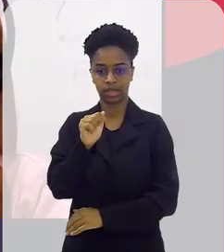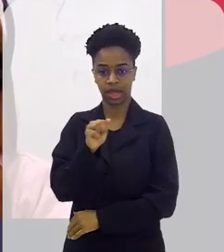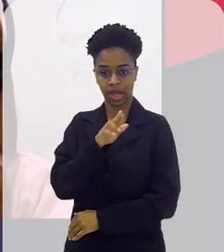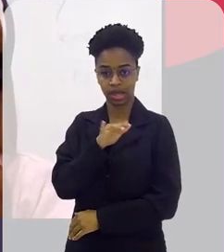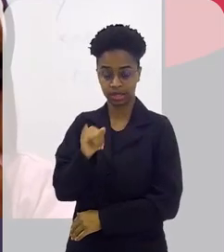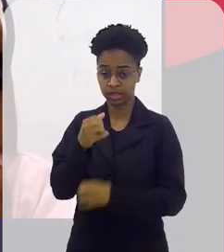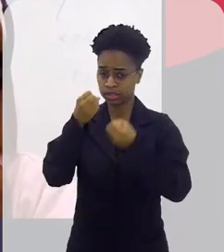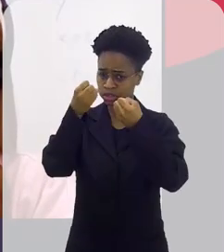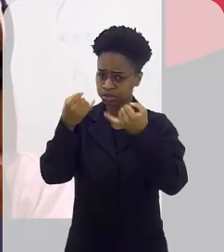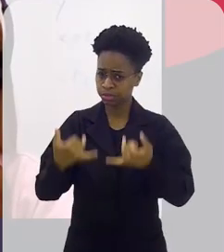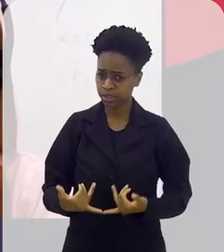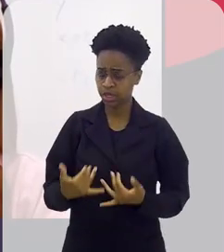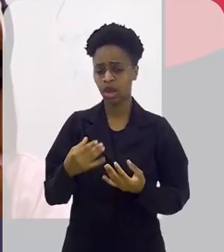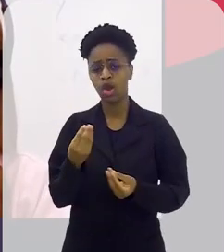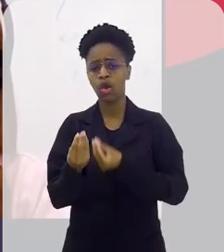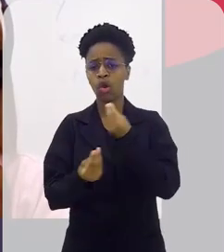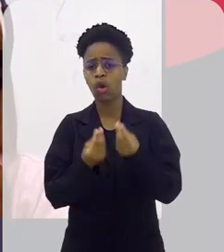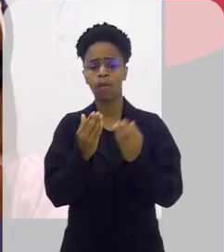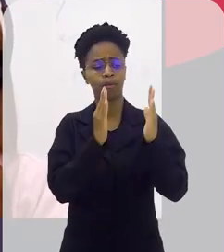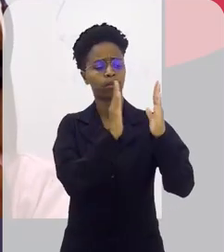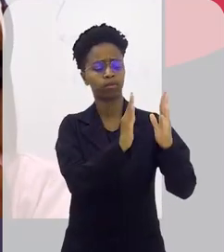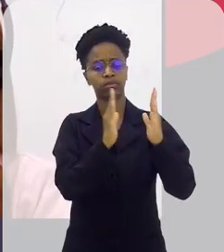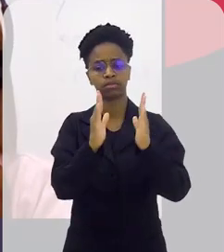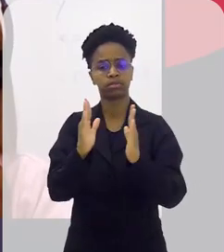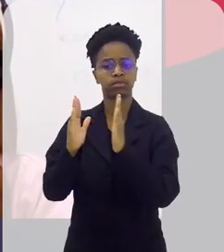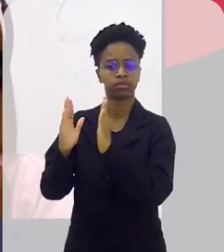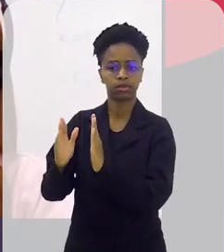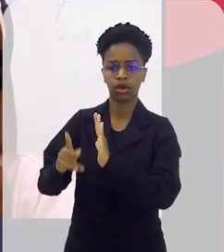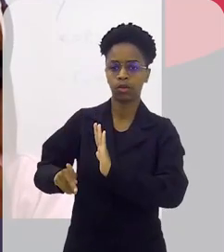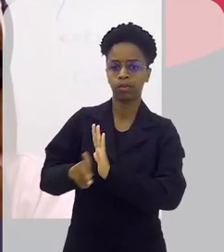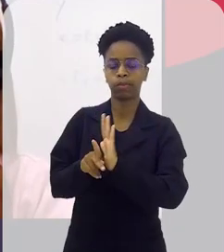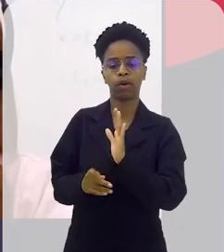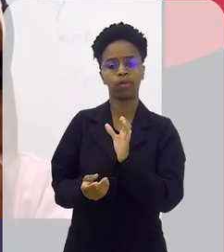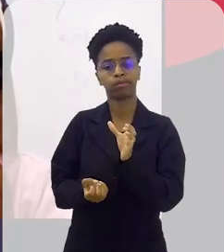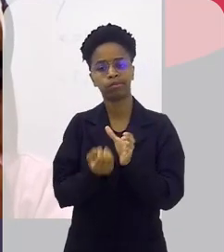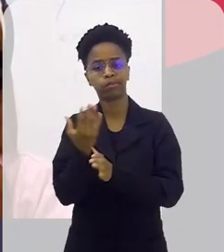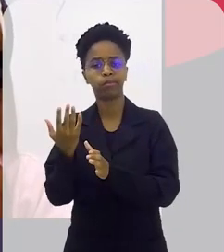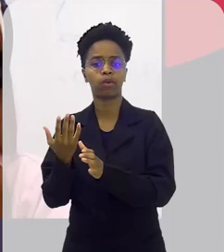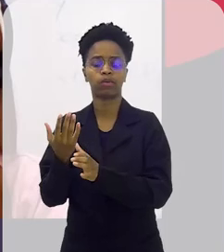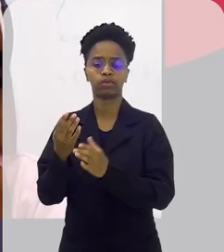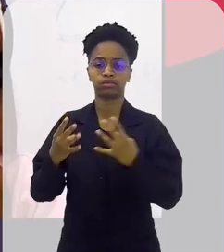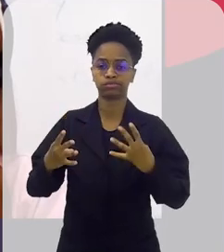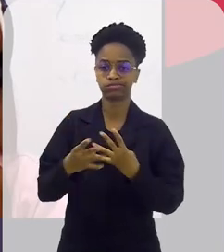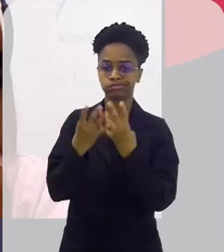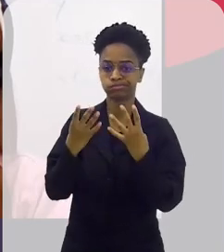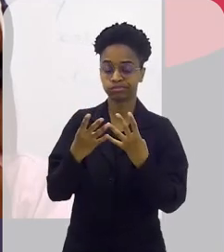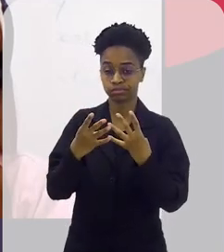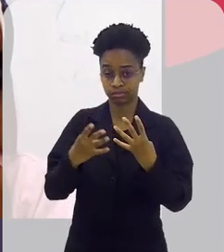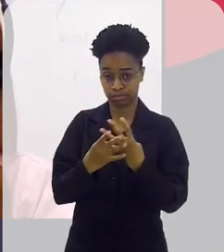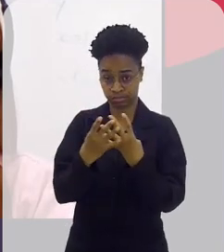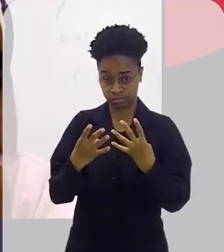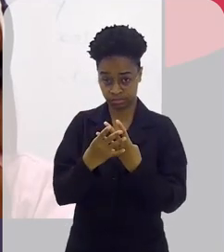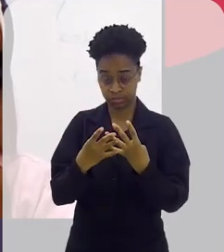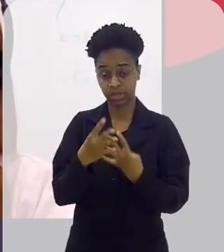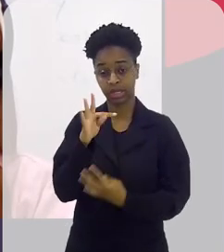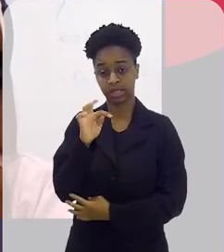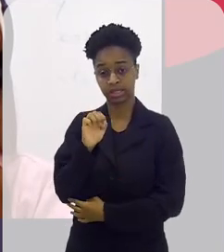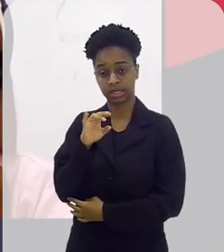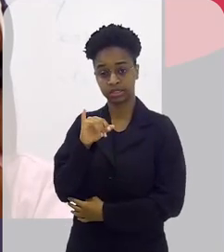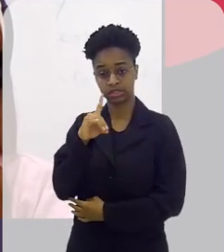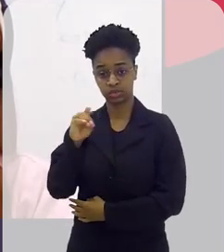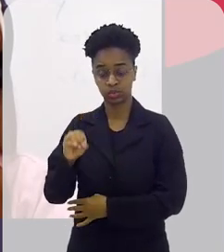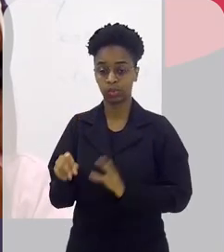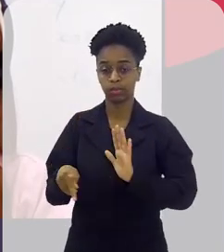e explica para a gente quais são as etapas da produção desse tecido, dessa fibra da